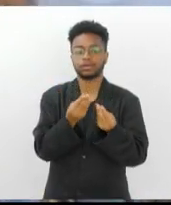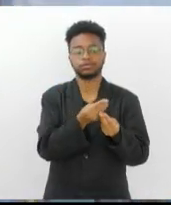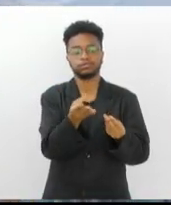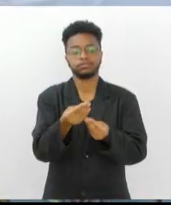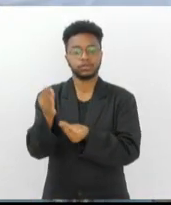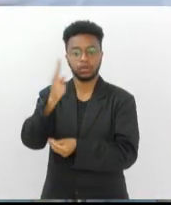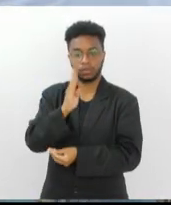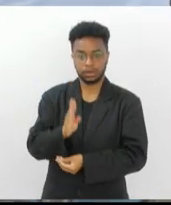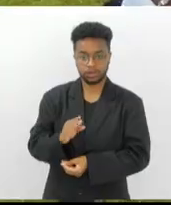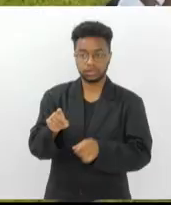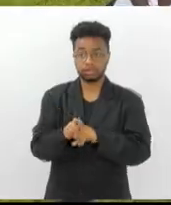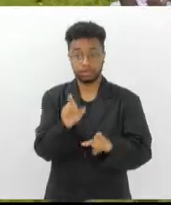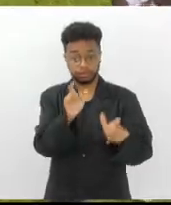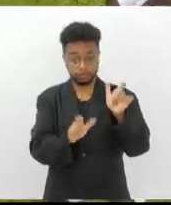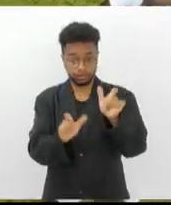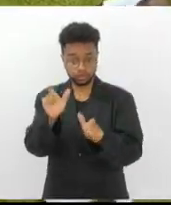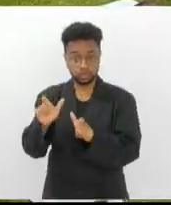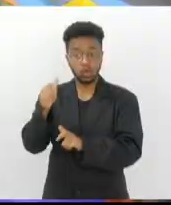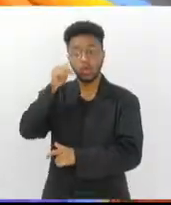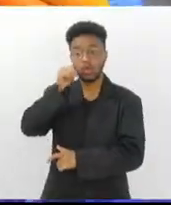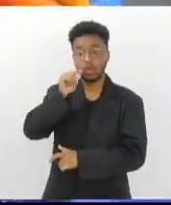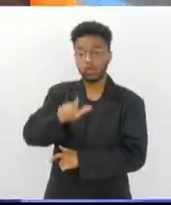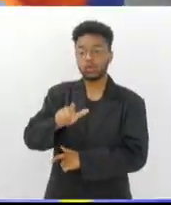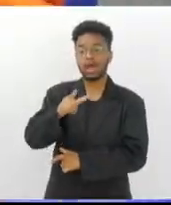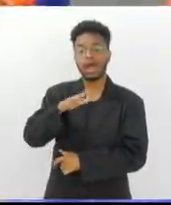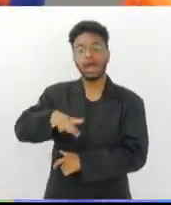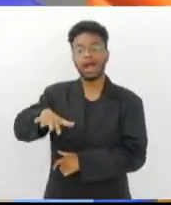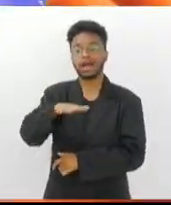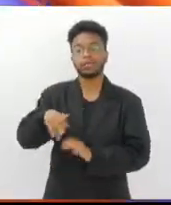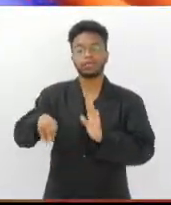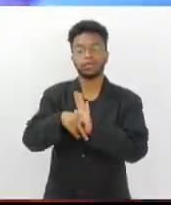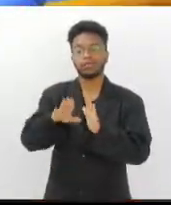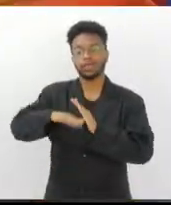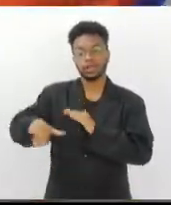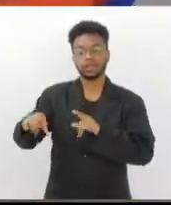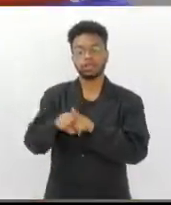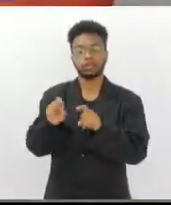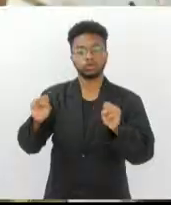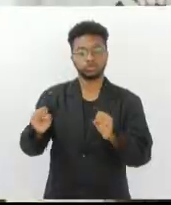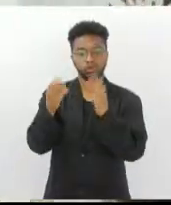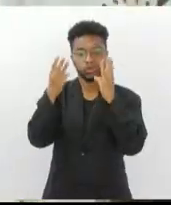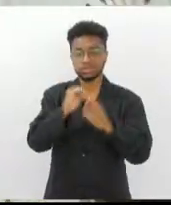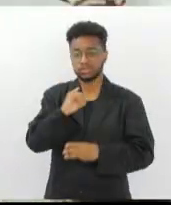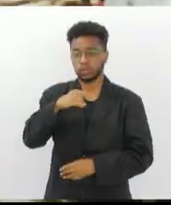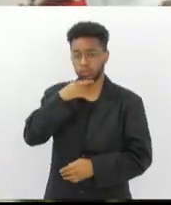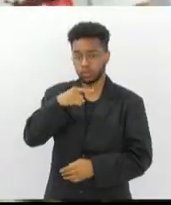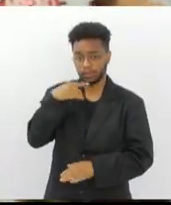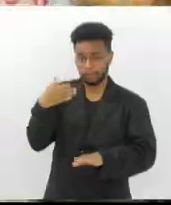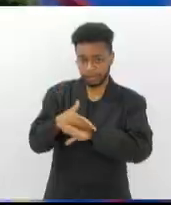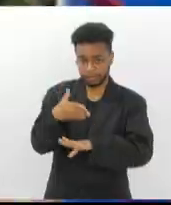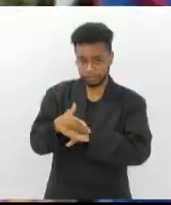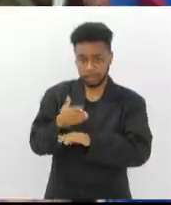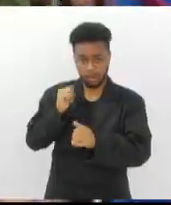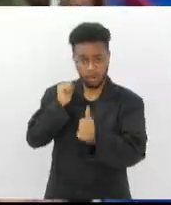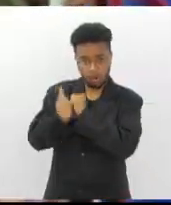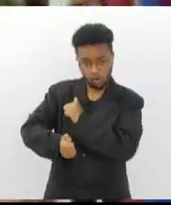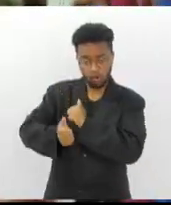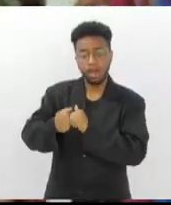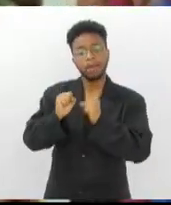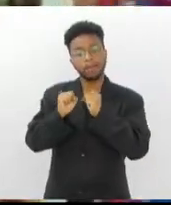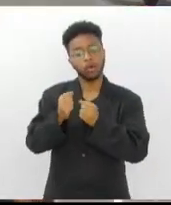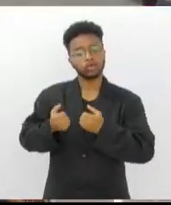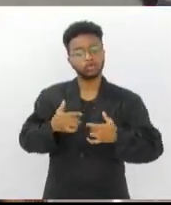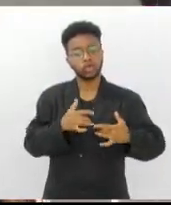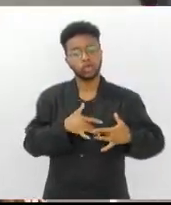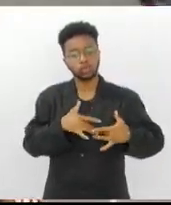O público ainda vai poder contar com uma área kids e show. Quem não puder participar das provas pode levar sua doação de